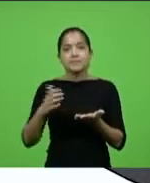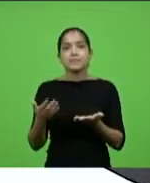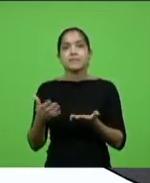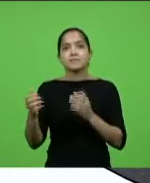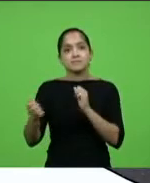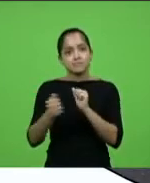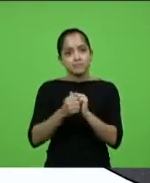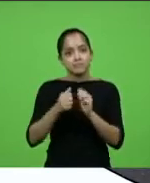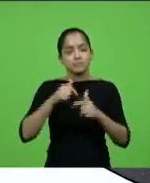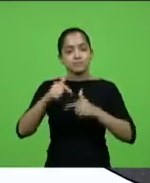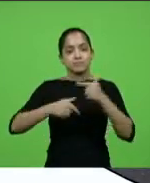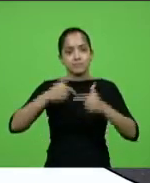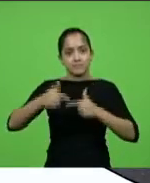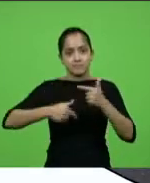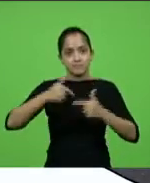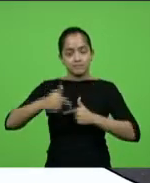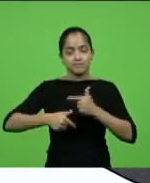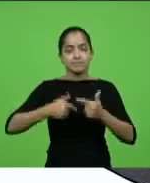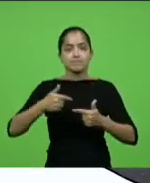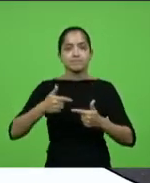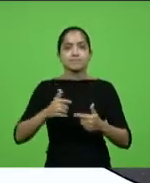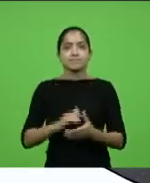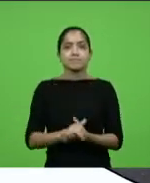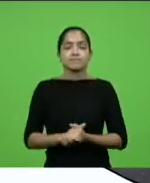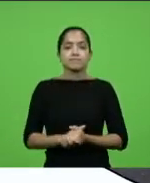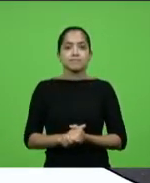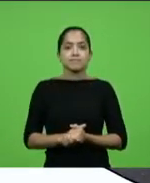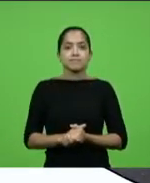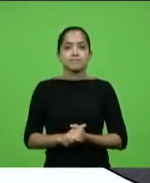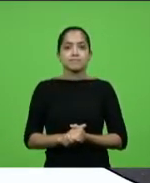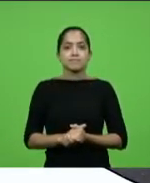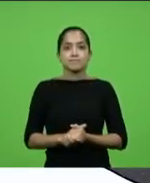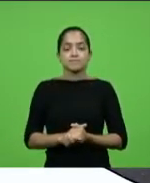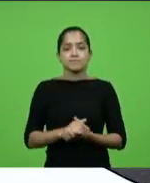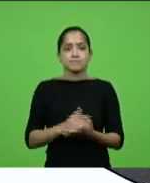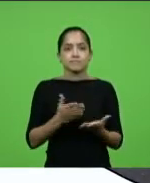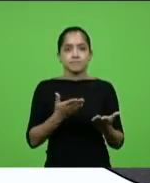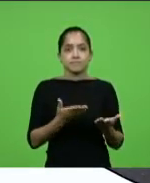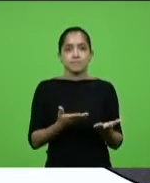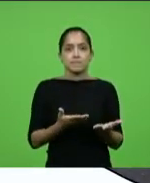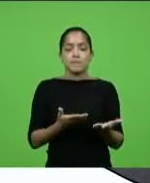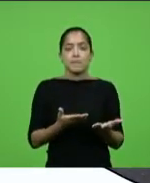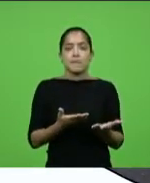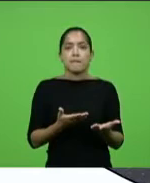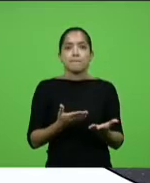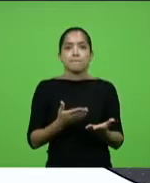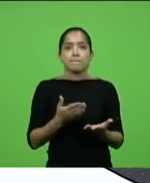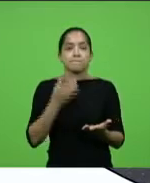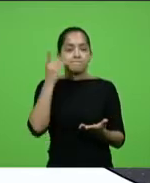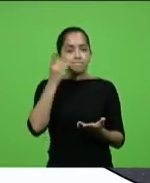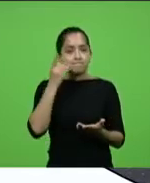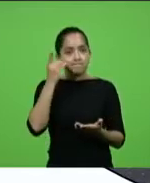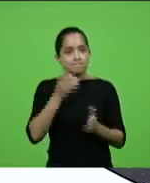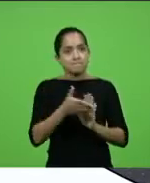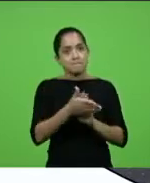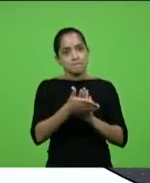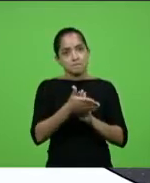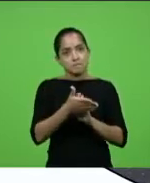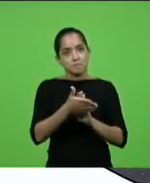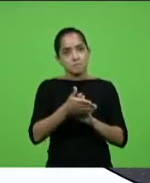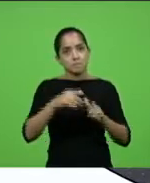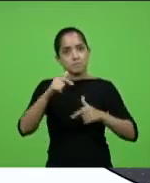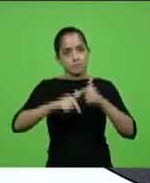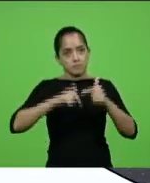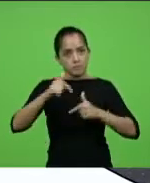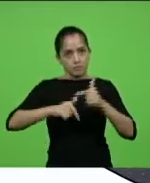na Assembleia. Enfim, deputado Gery, parabéns pelo trabalho